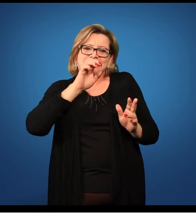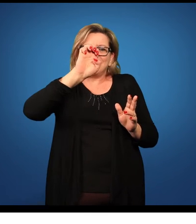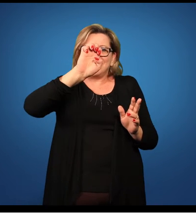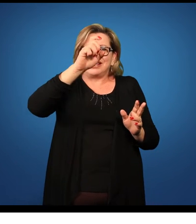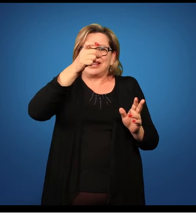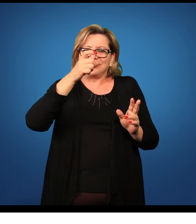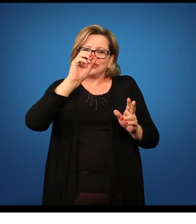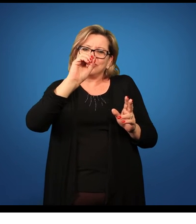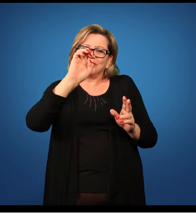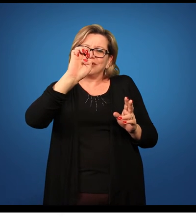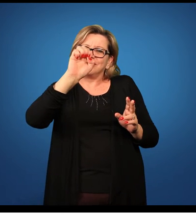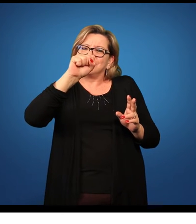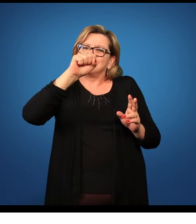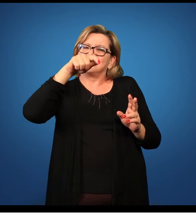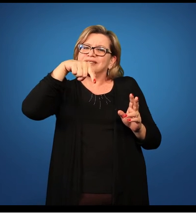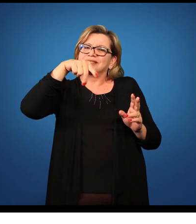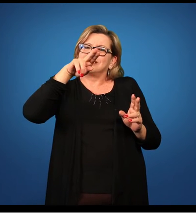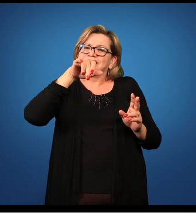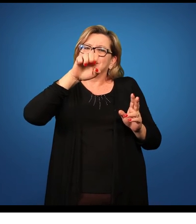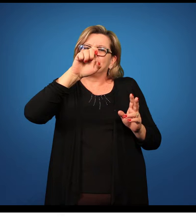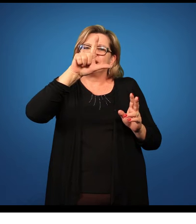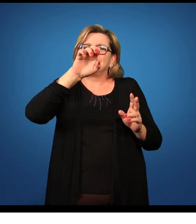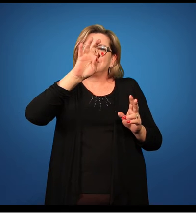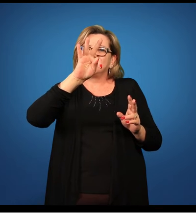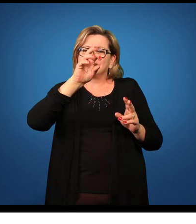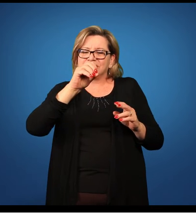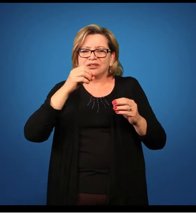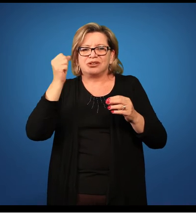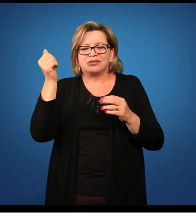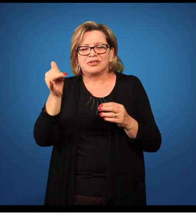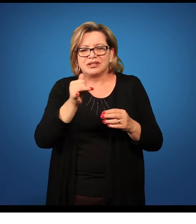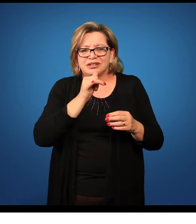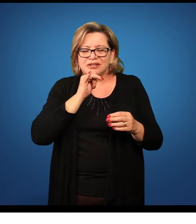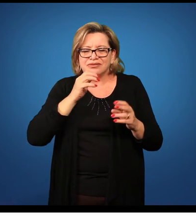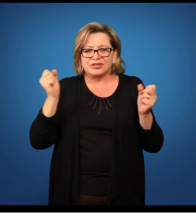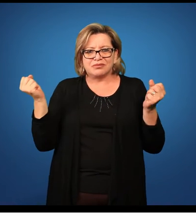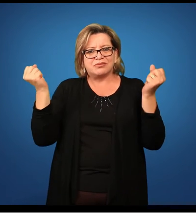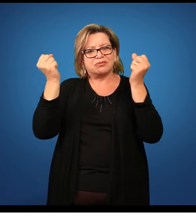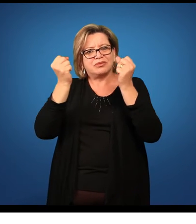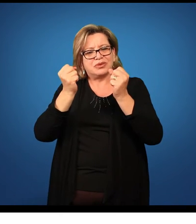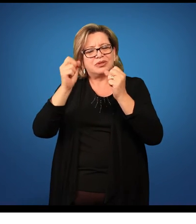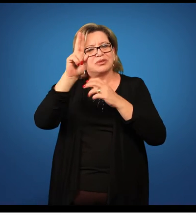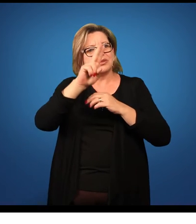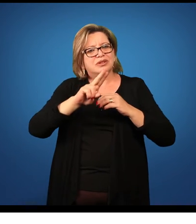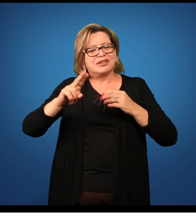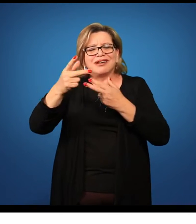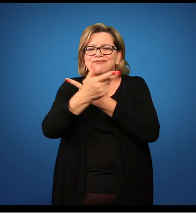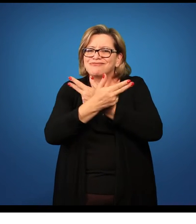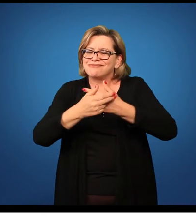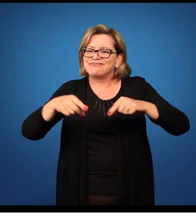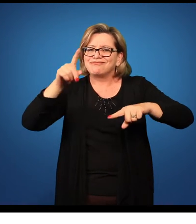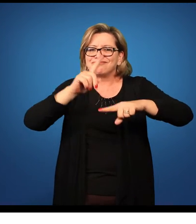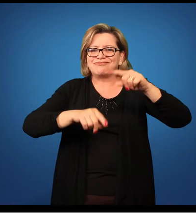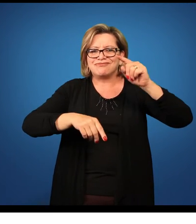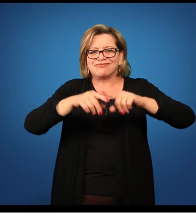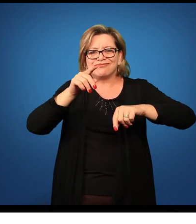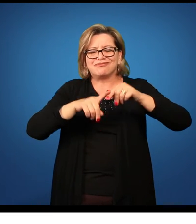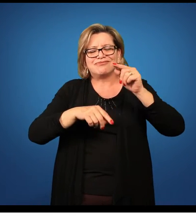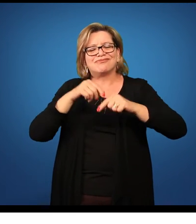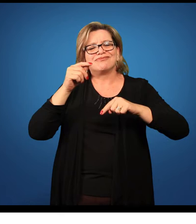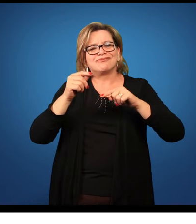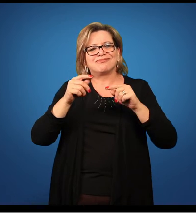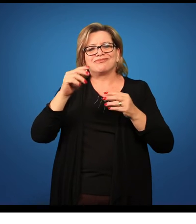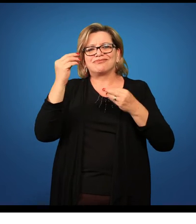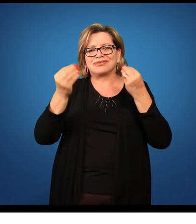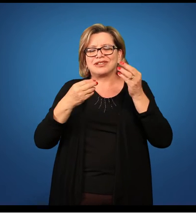Um modelo. Se a escola tiver modelo, vocês podem apresentar um modelo para poder exemplificar